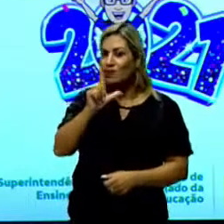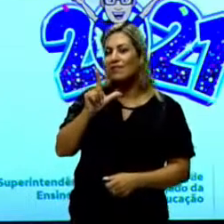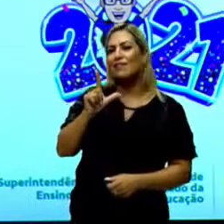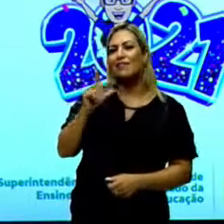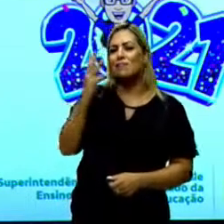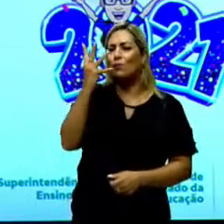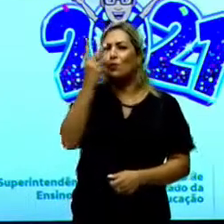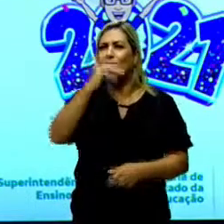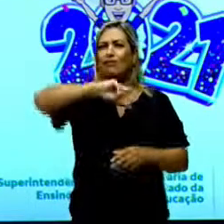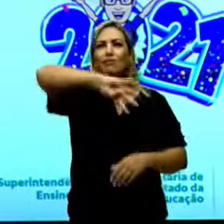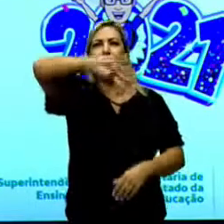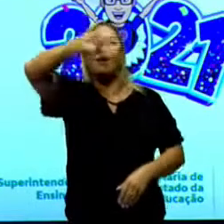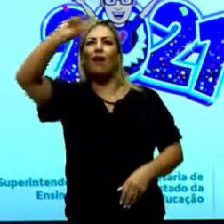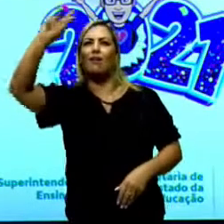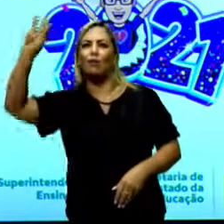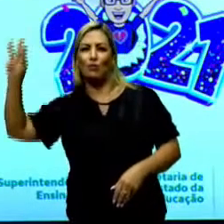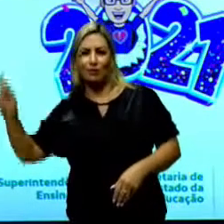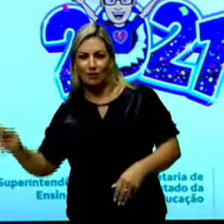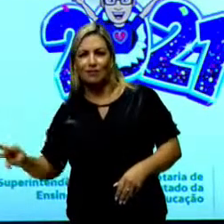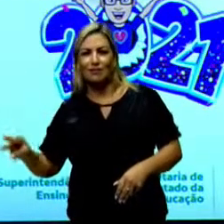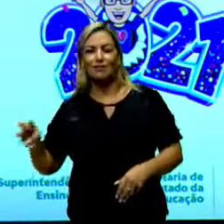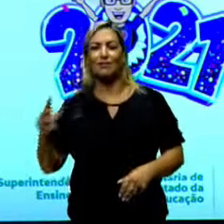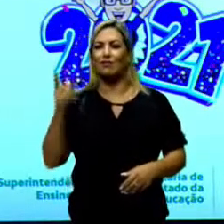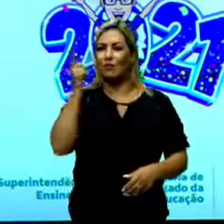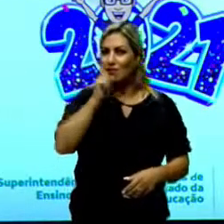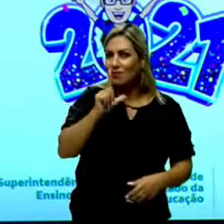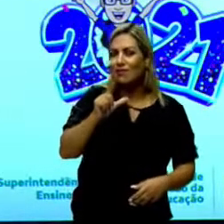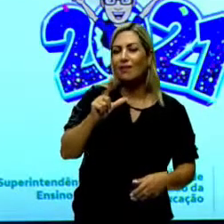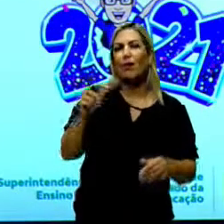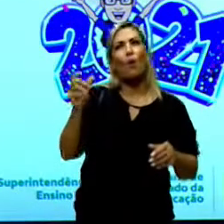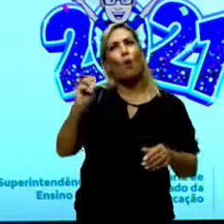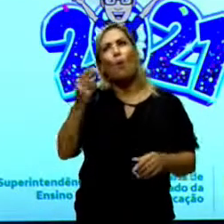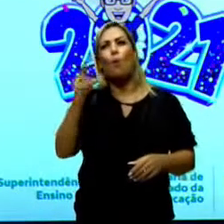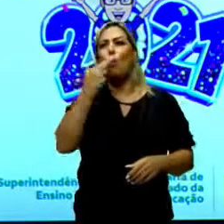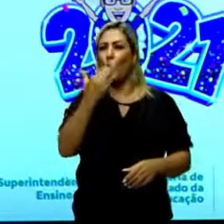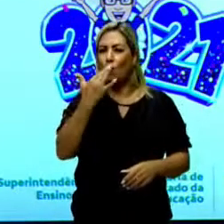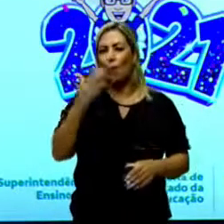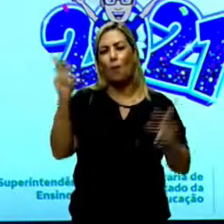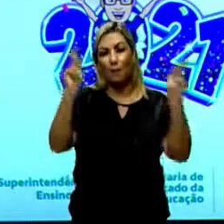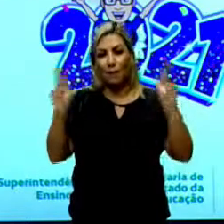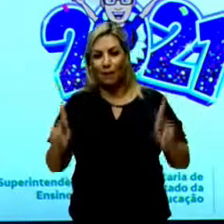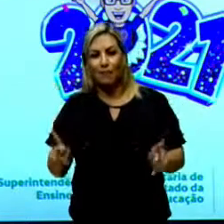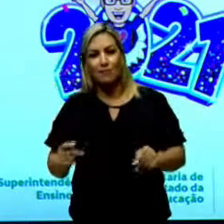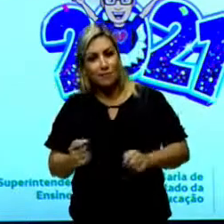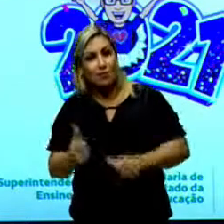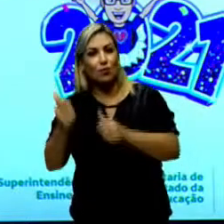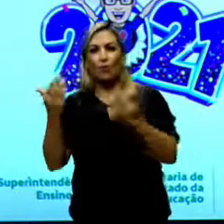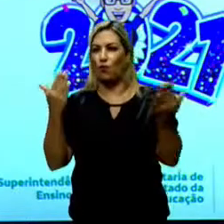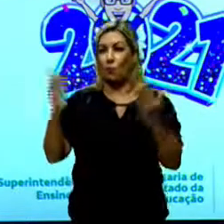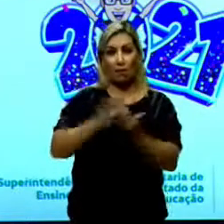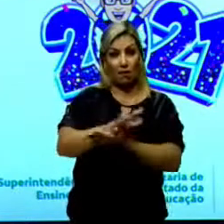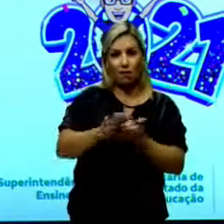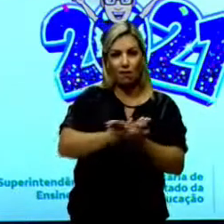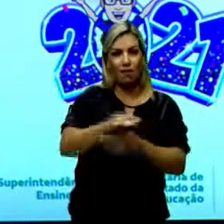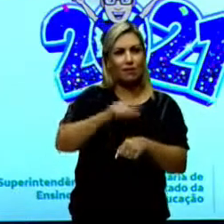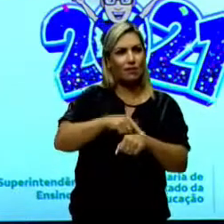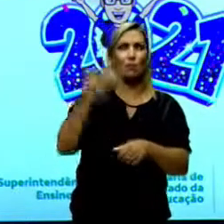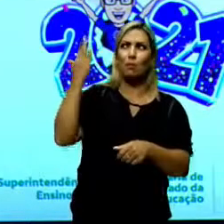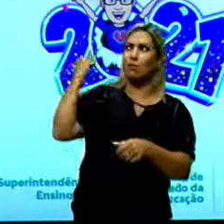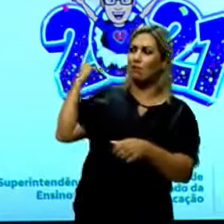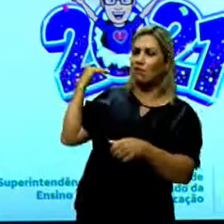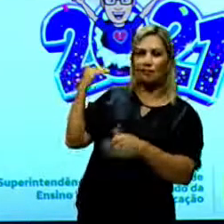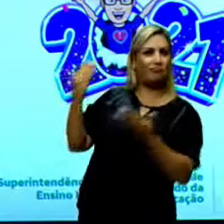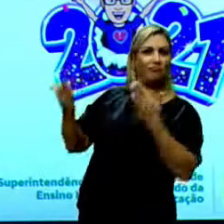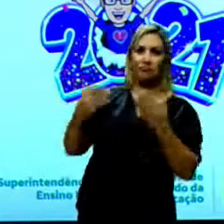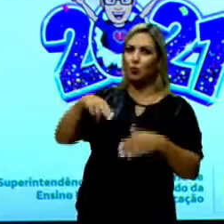cor de arco-íris ou da cor da paz. Ano novo, sem comparação, com todo o tempo já vivido.